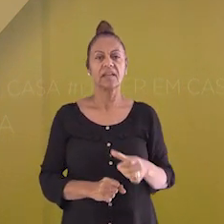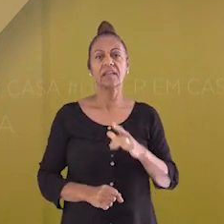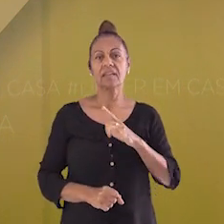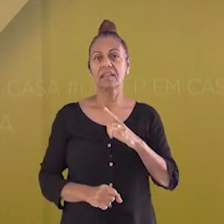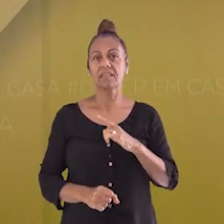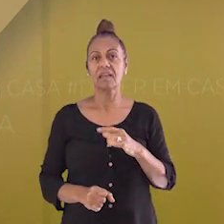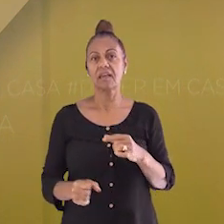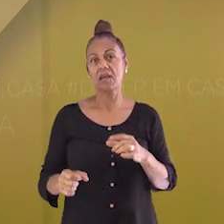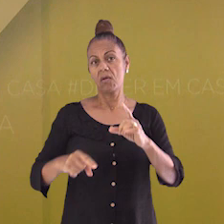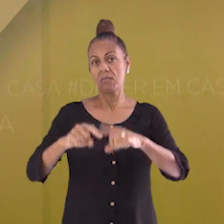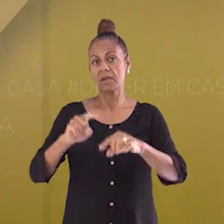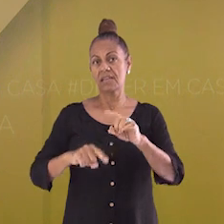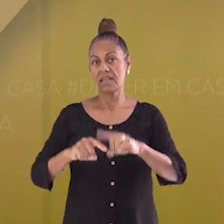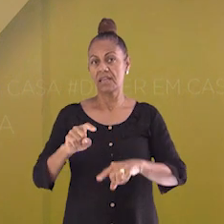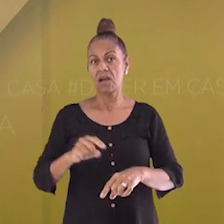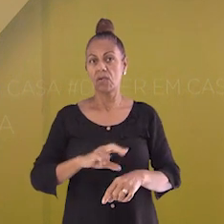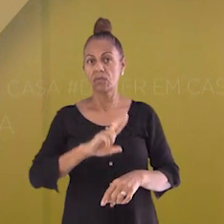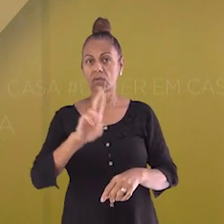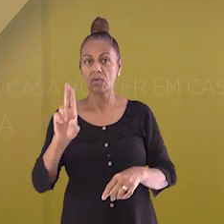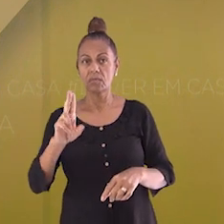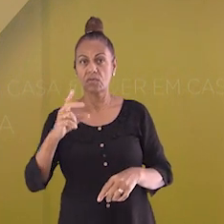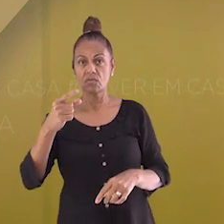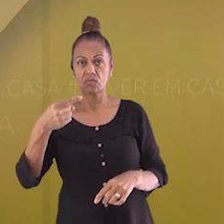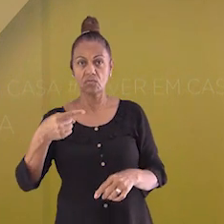e um solvente.